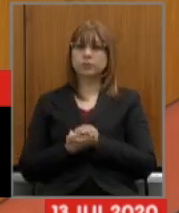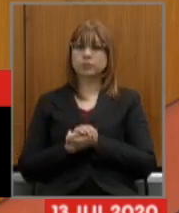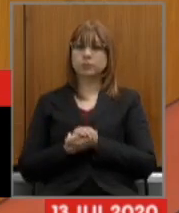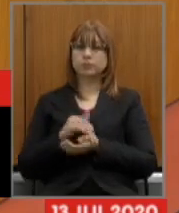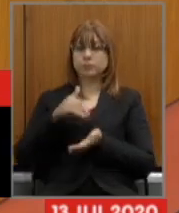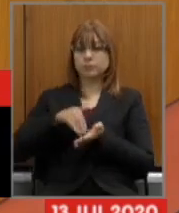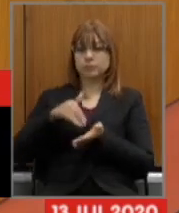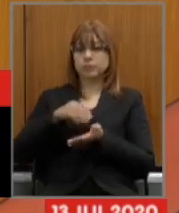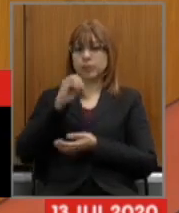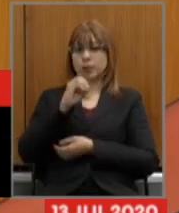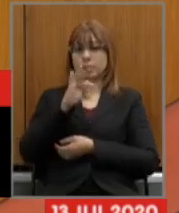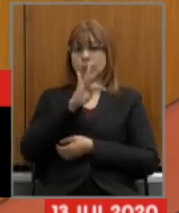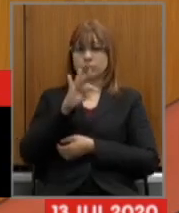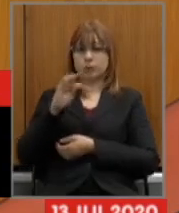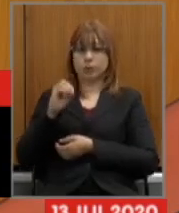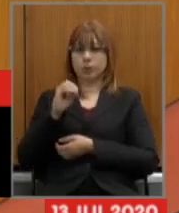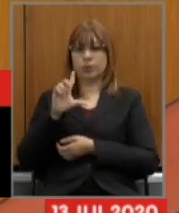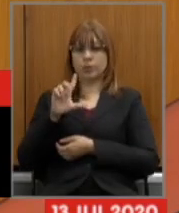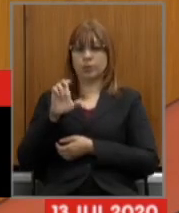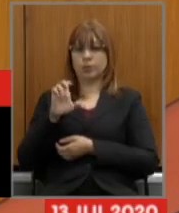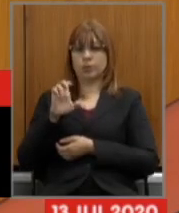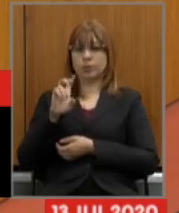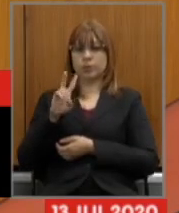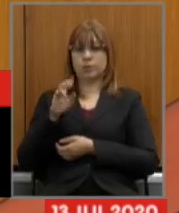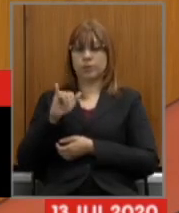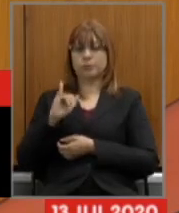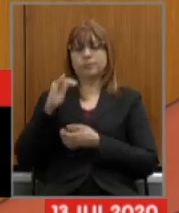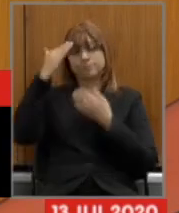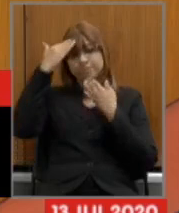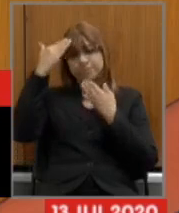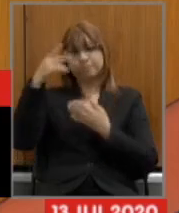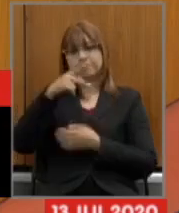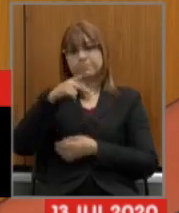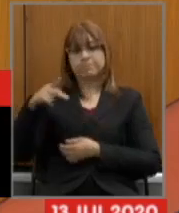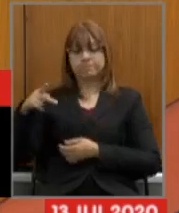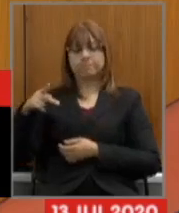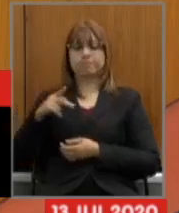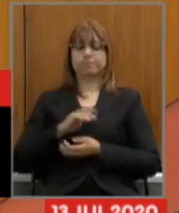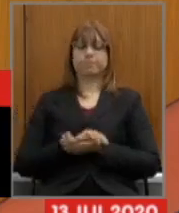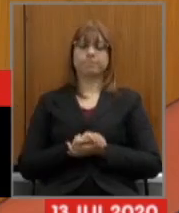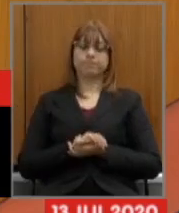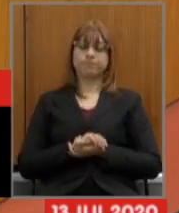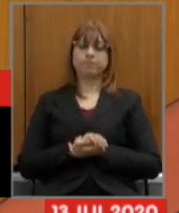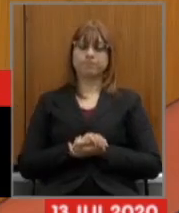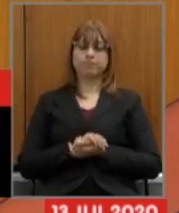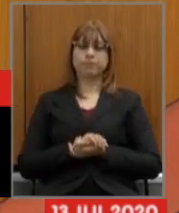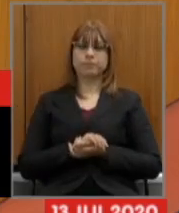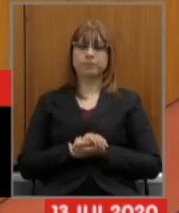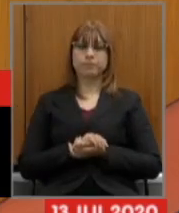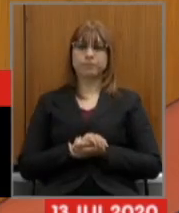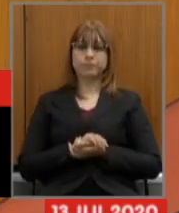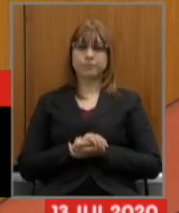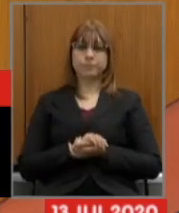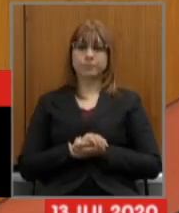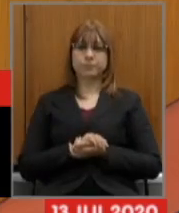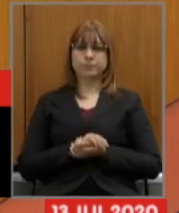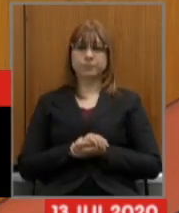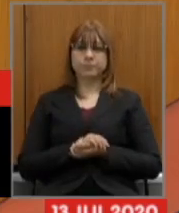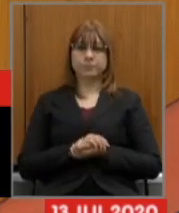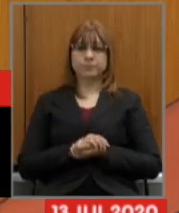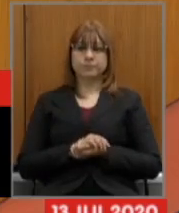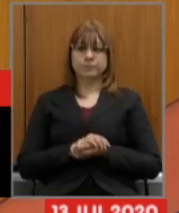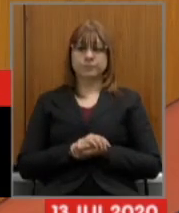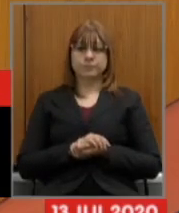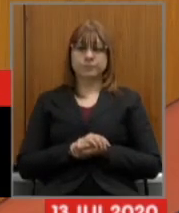secretário Otto Levy obrigado presidente bem deixa eu